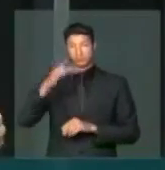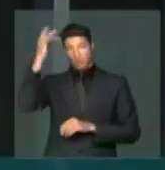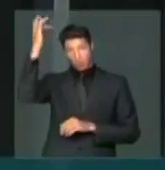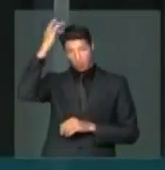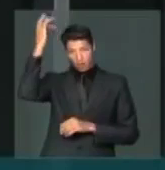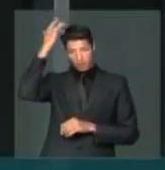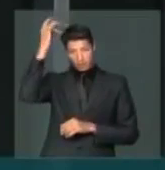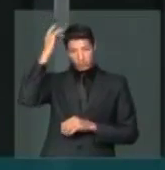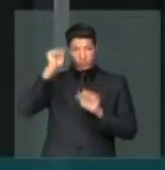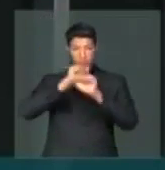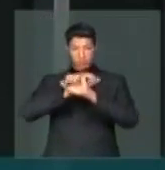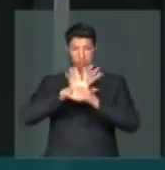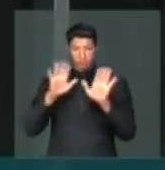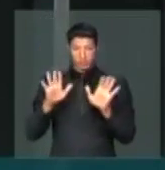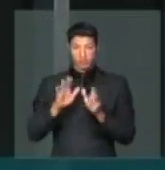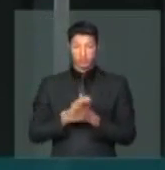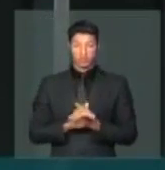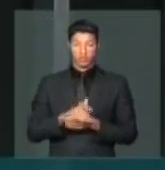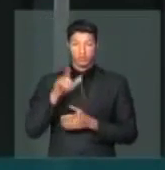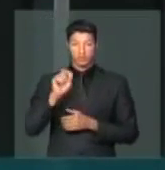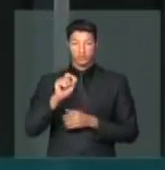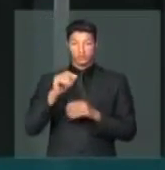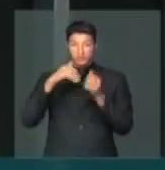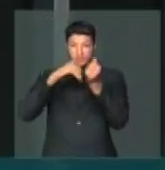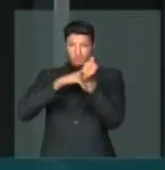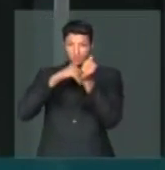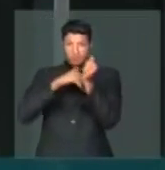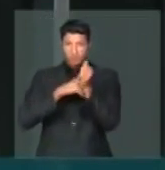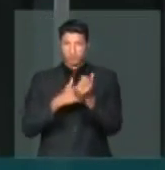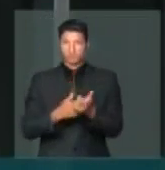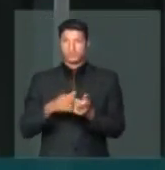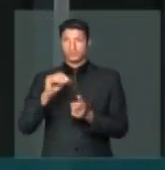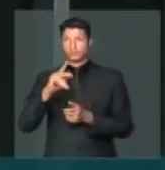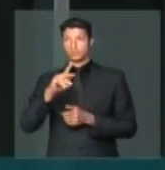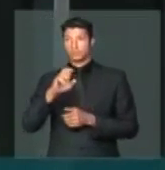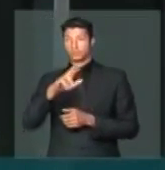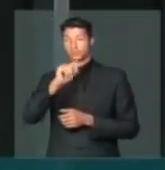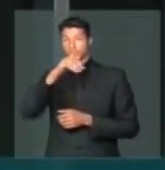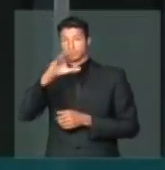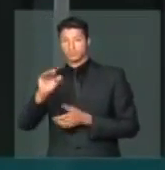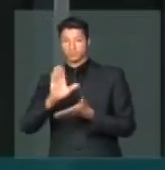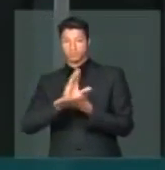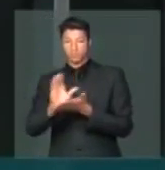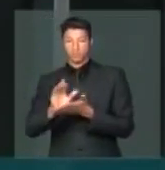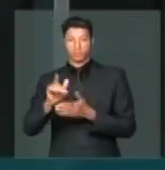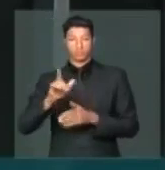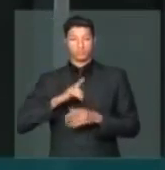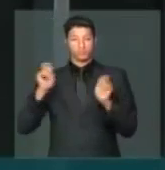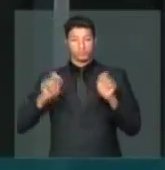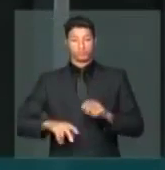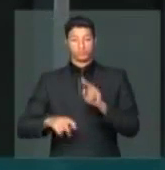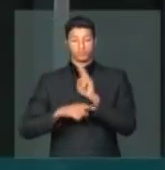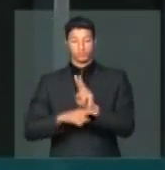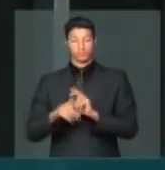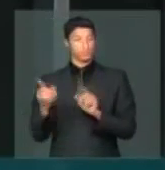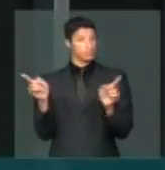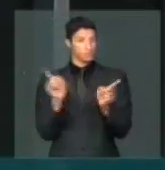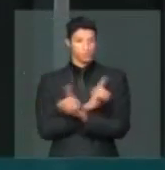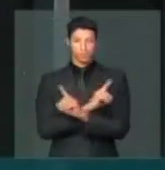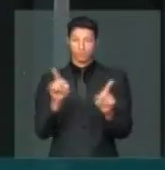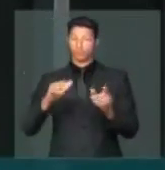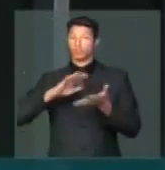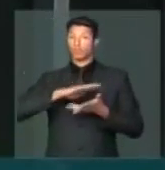absurdo essa transparência, que o sigilo das operações financeiras tem que ser preservado. No mundo